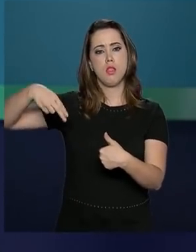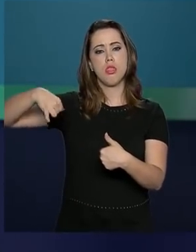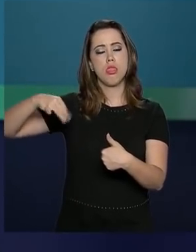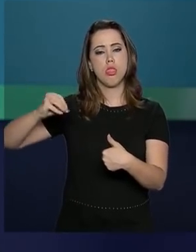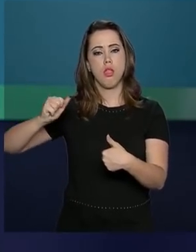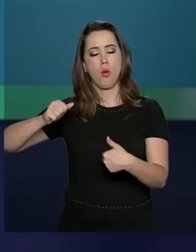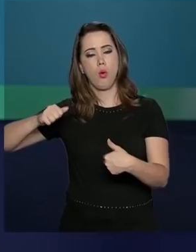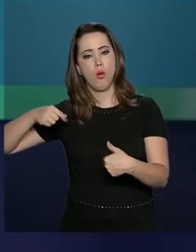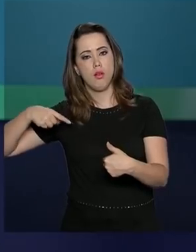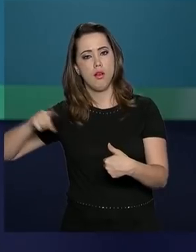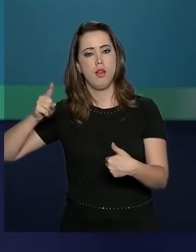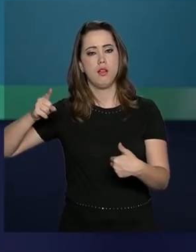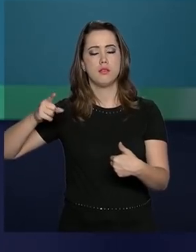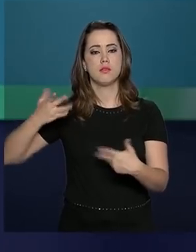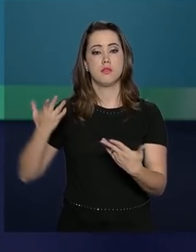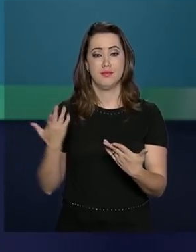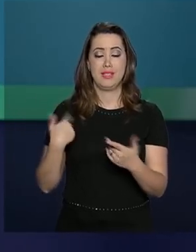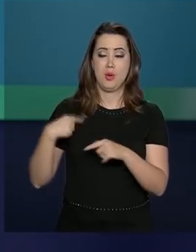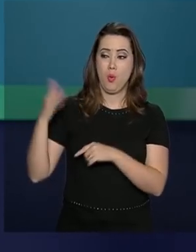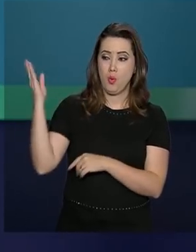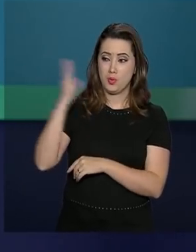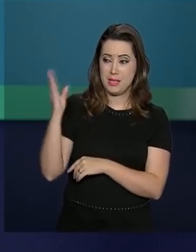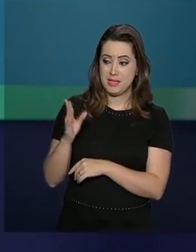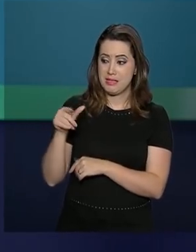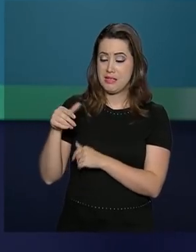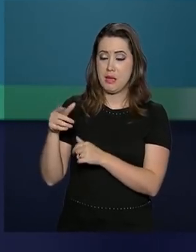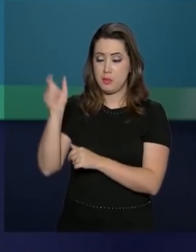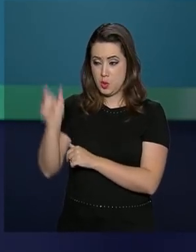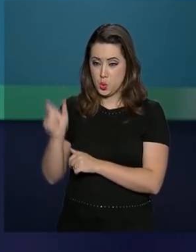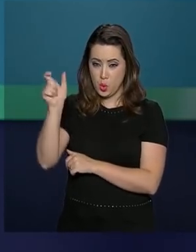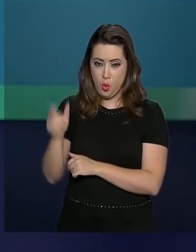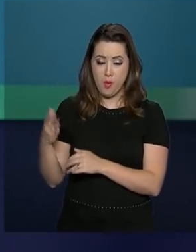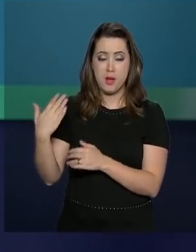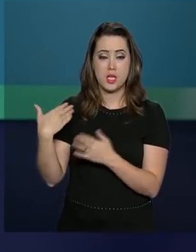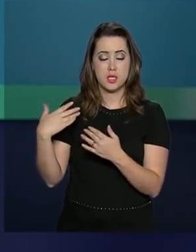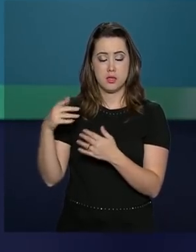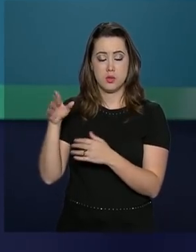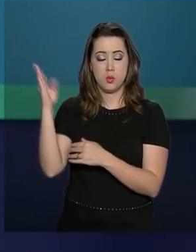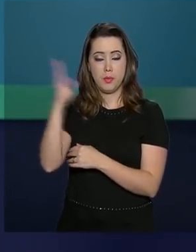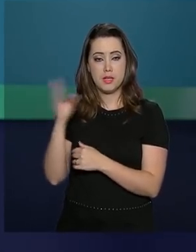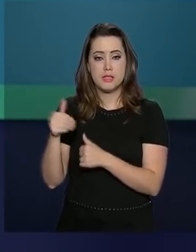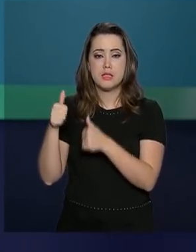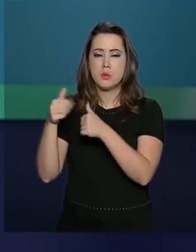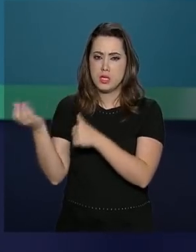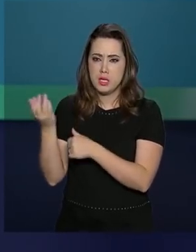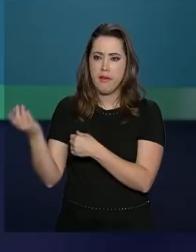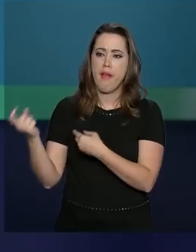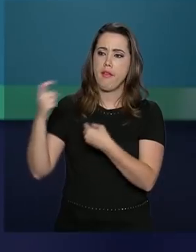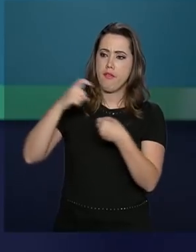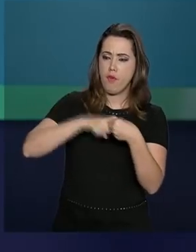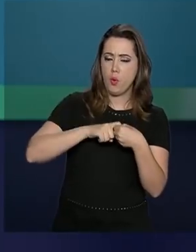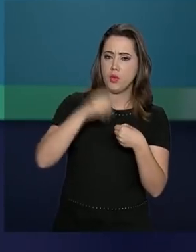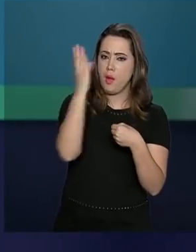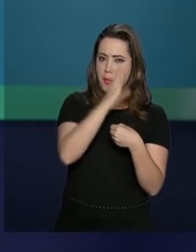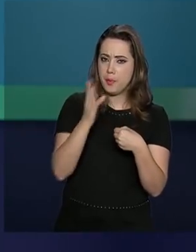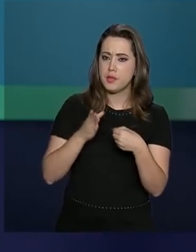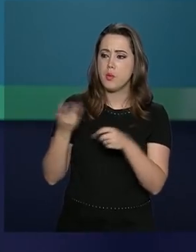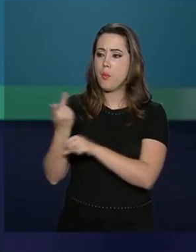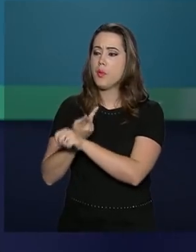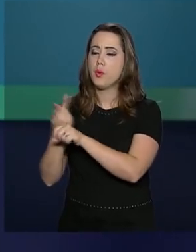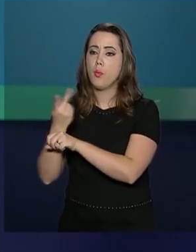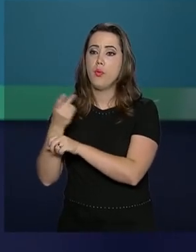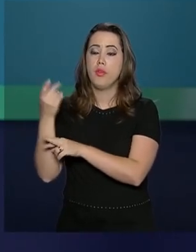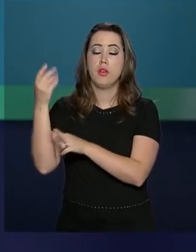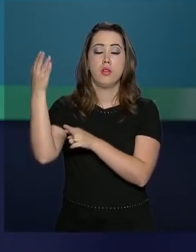brasileiros que querem sair do país vizinho estão procurando consulado para tentar retornar ao Brasil com segurança.